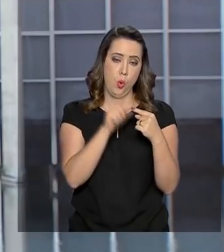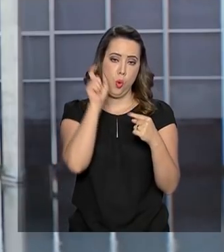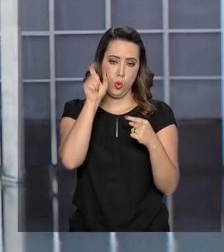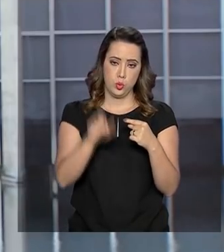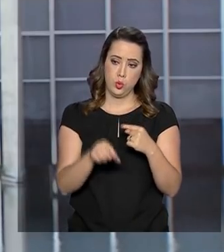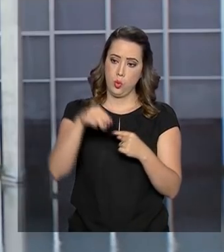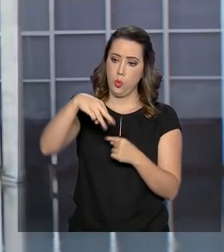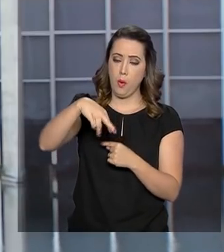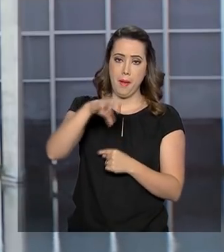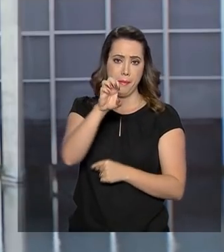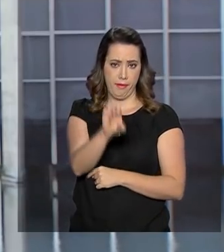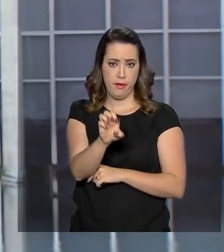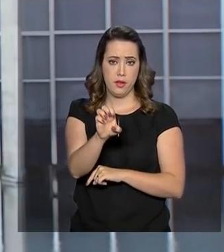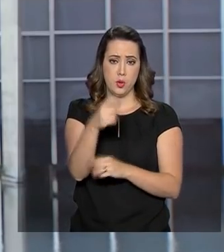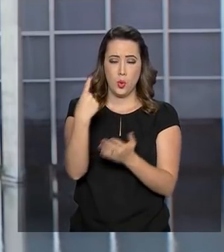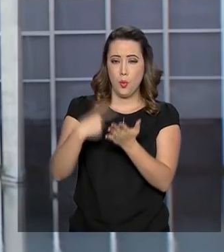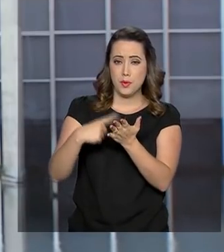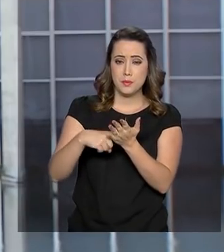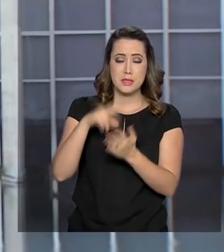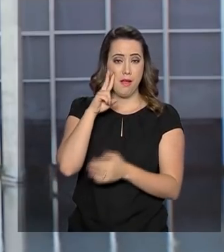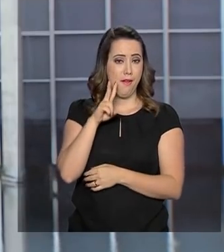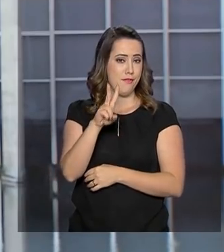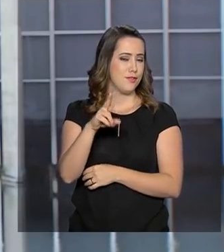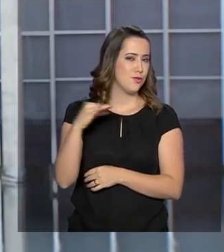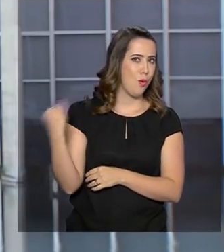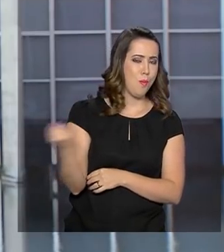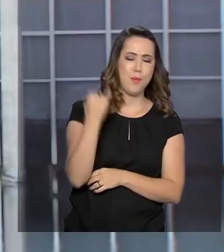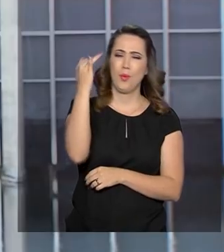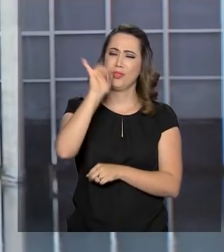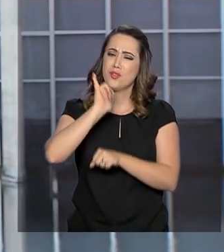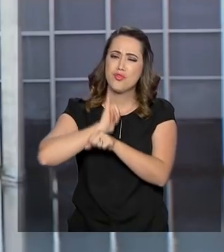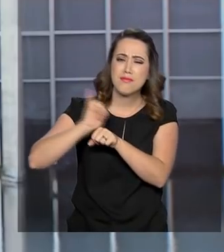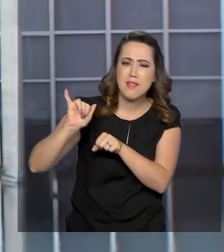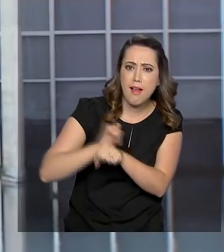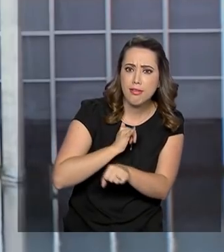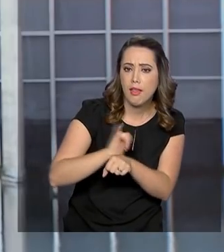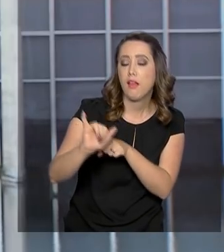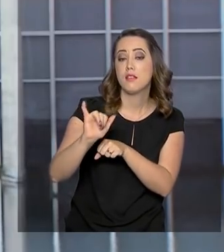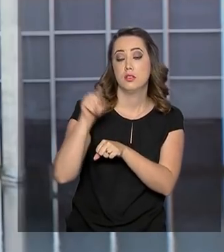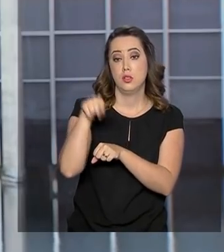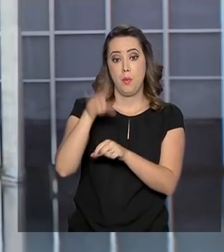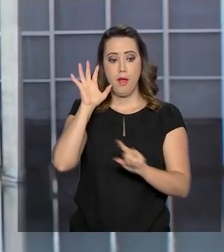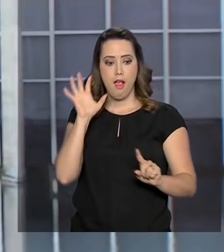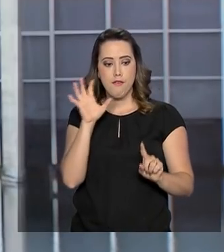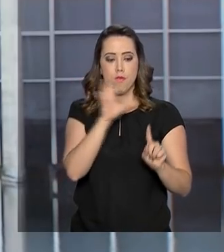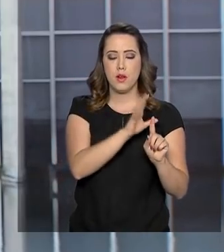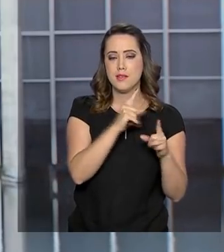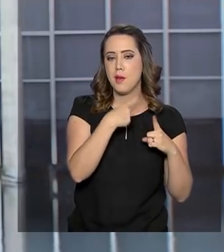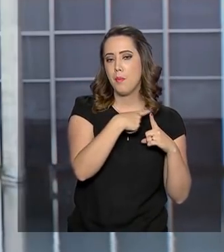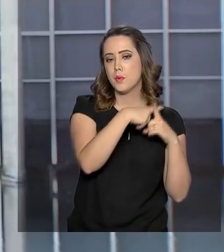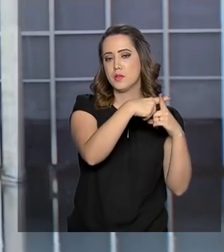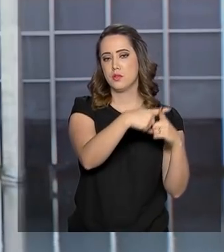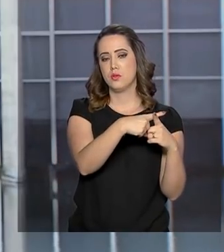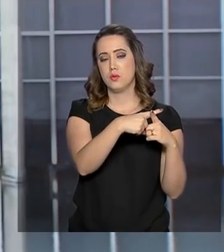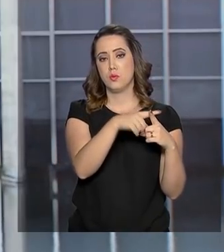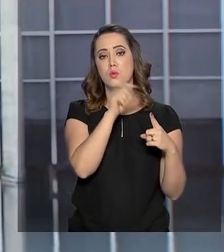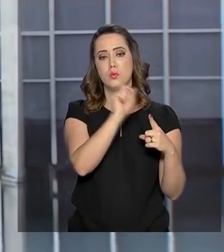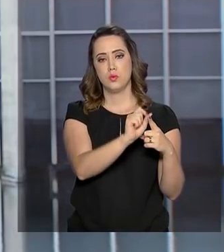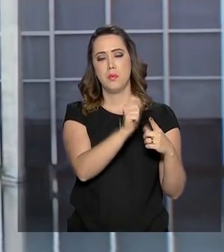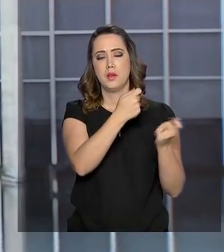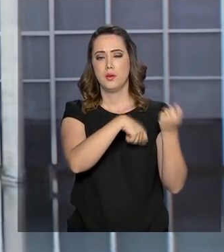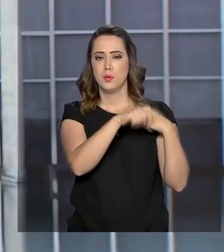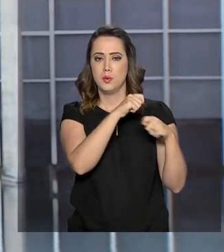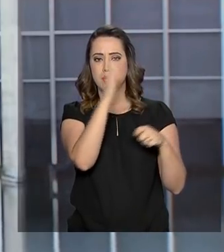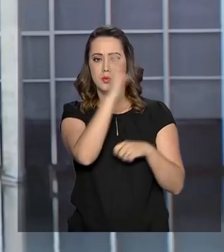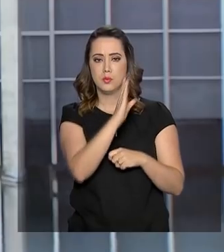brasileiro, esse acordo é considerado estratégico e tem um impacto extremamente positivo para a